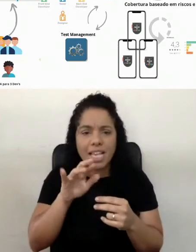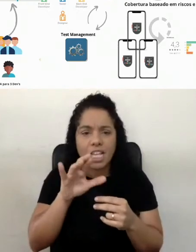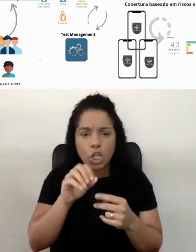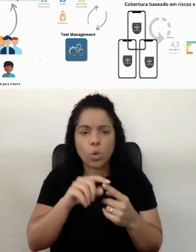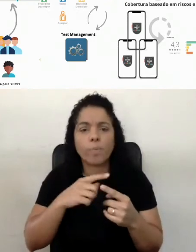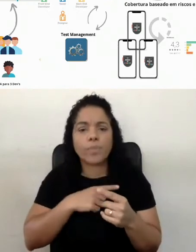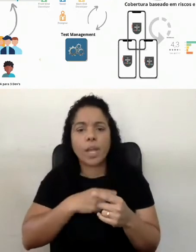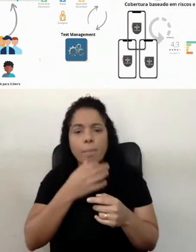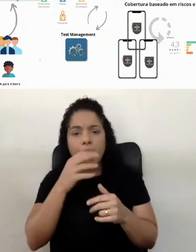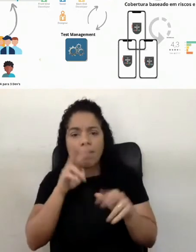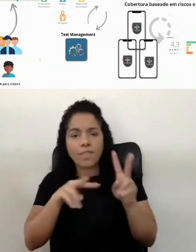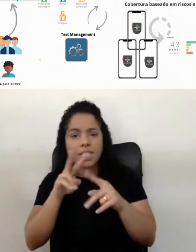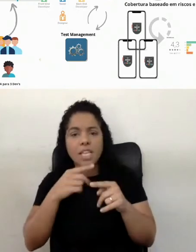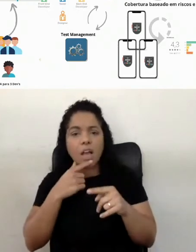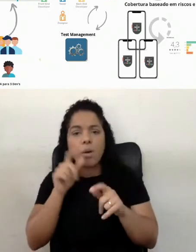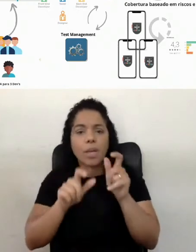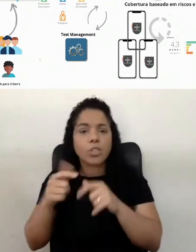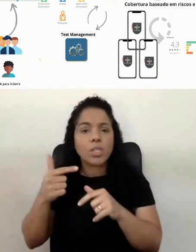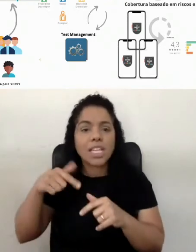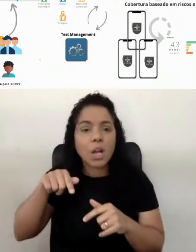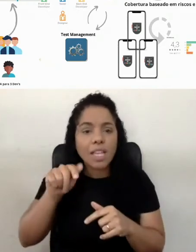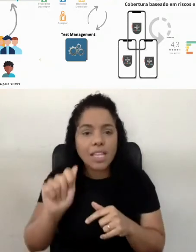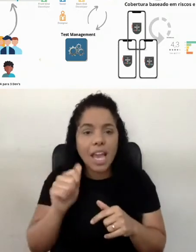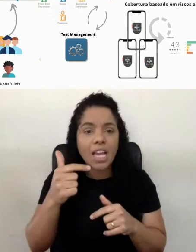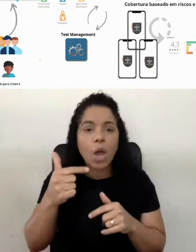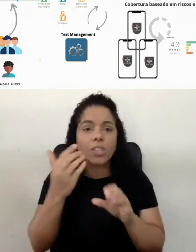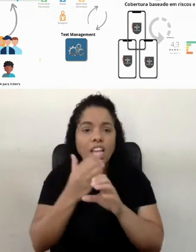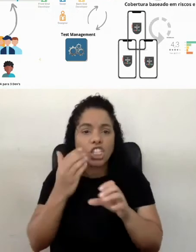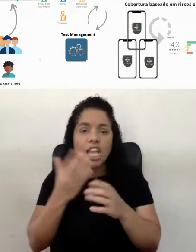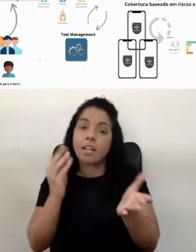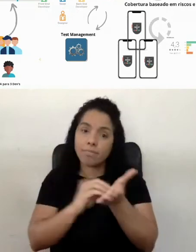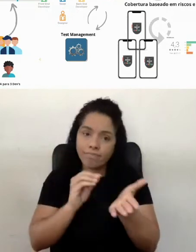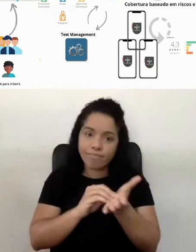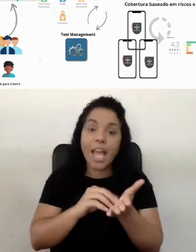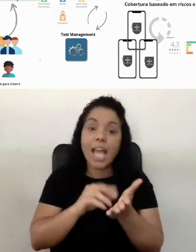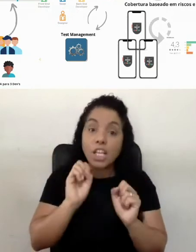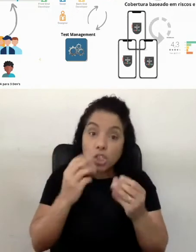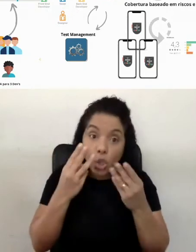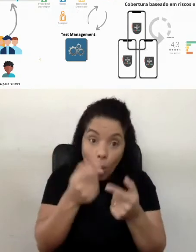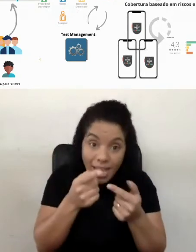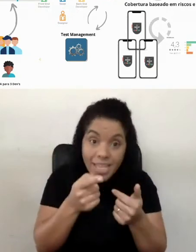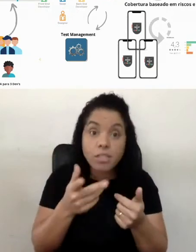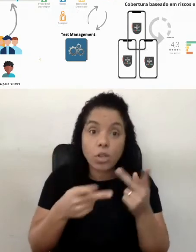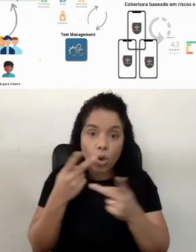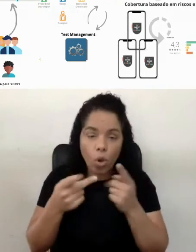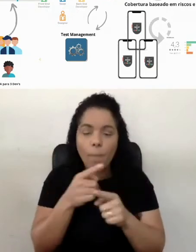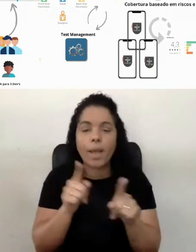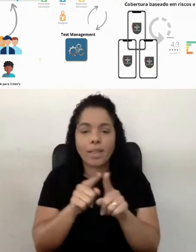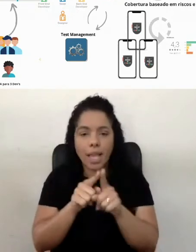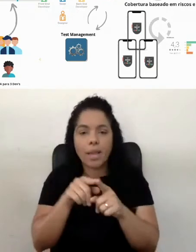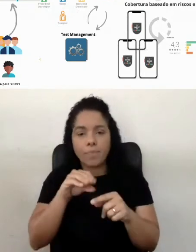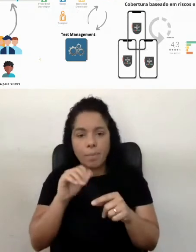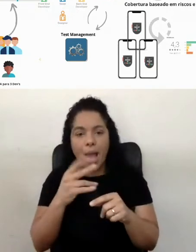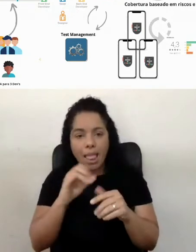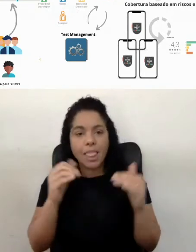A minha visão, empresas que não têm o papel de criar engenheiros, show! Acho que foi isso aqui que eu até comentei, Matheus, estamos